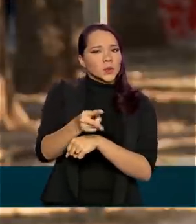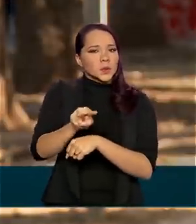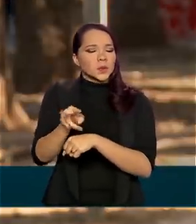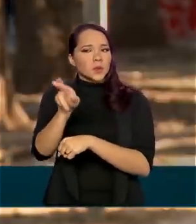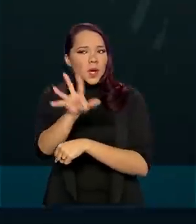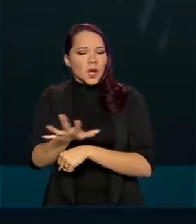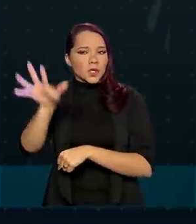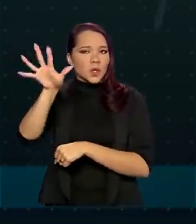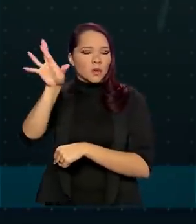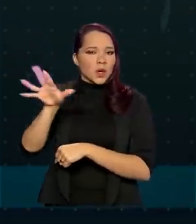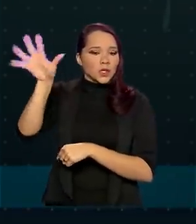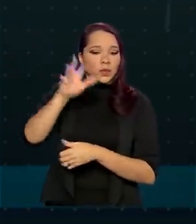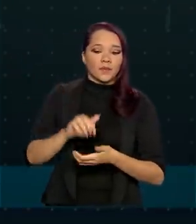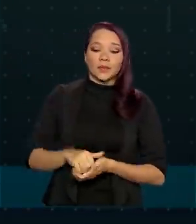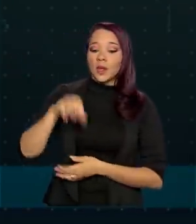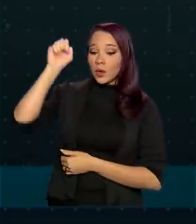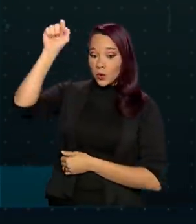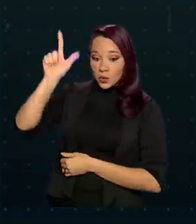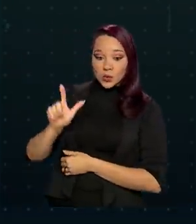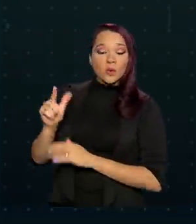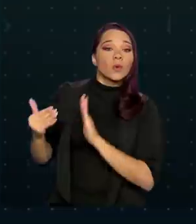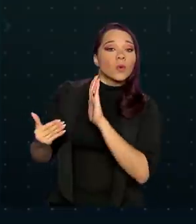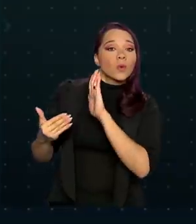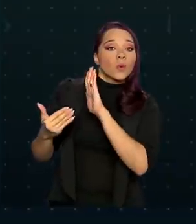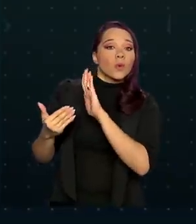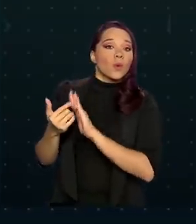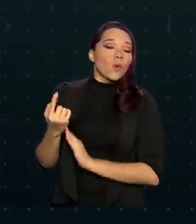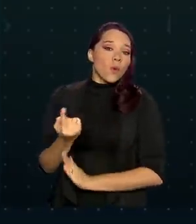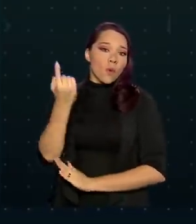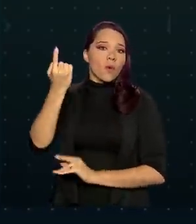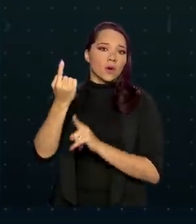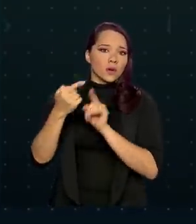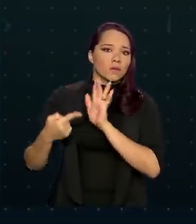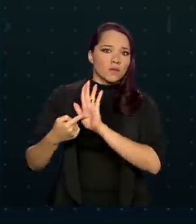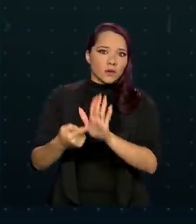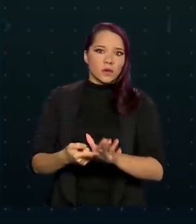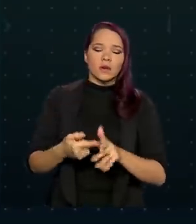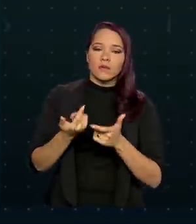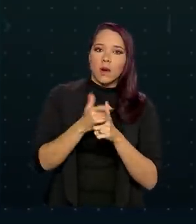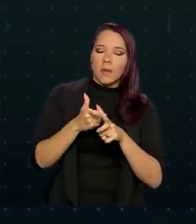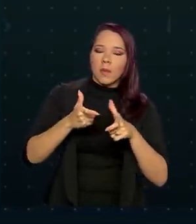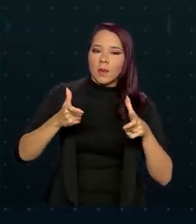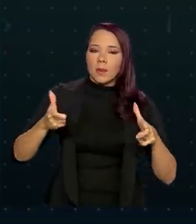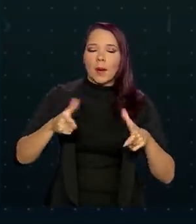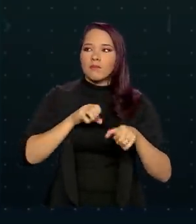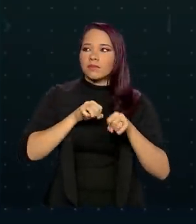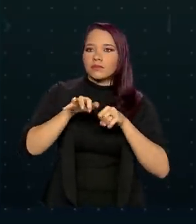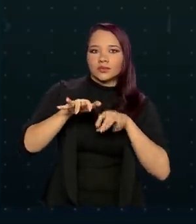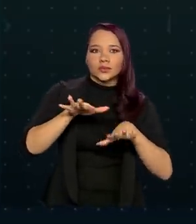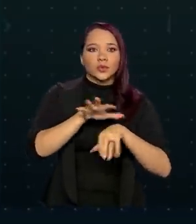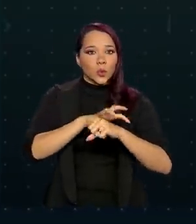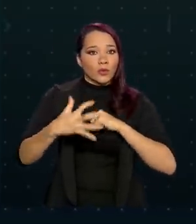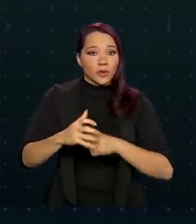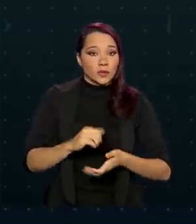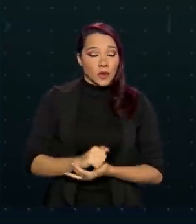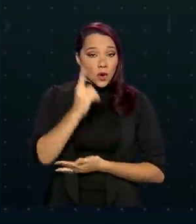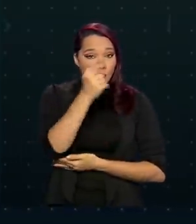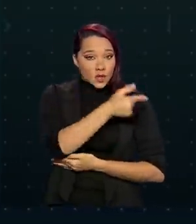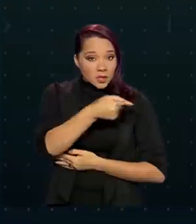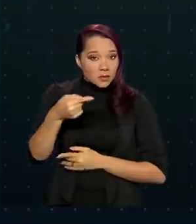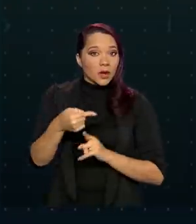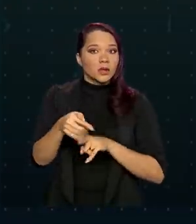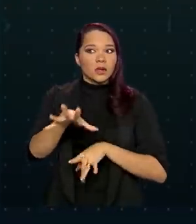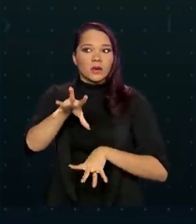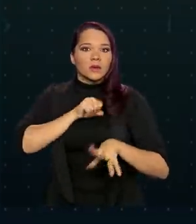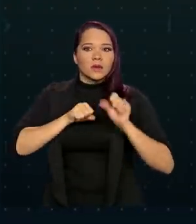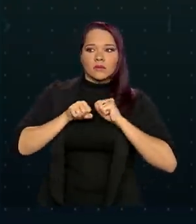região para região. O Sul foi a única região que apresentou a aceleração da Covid-19. Em uma semana, as